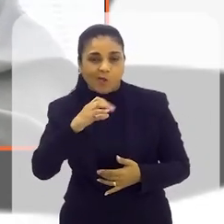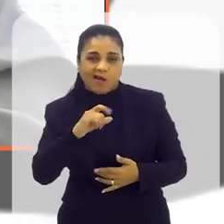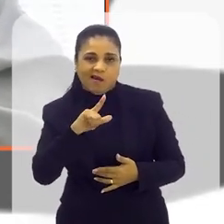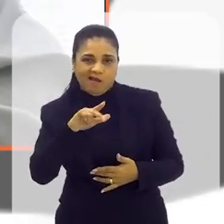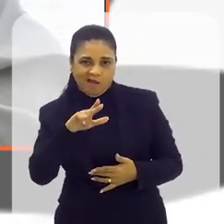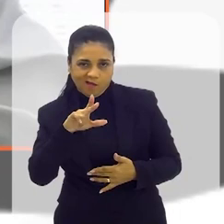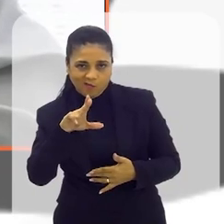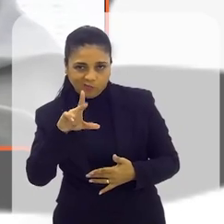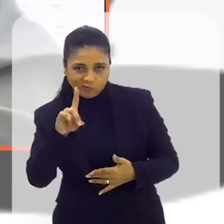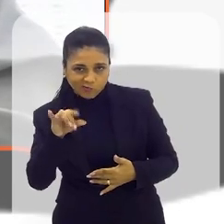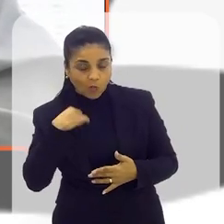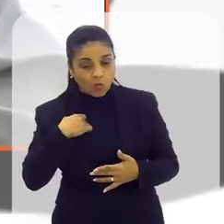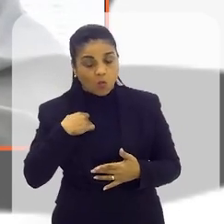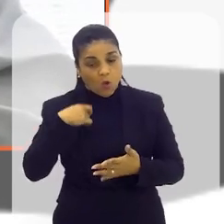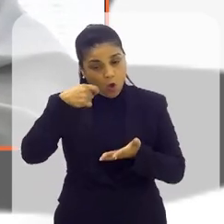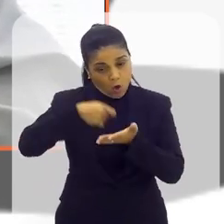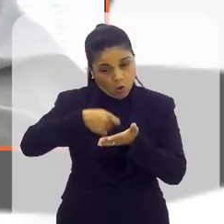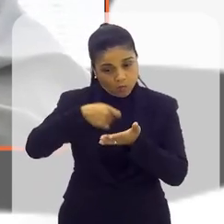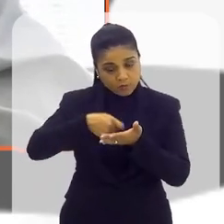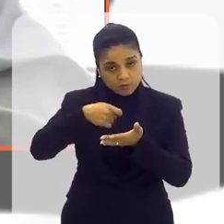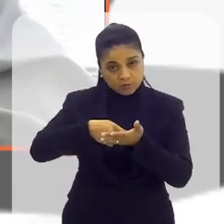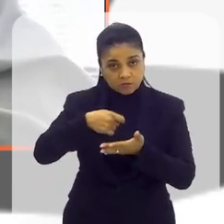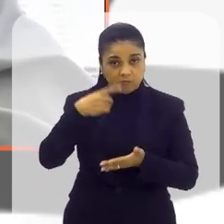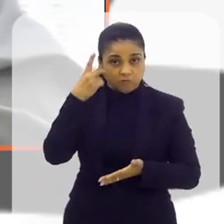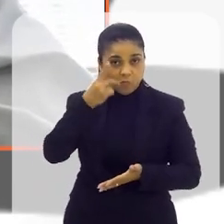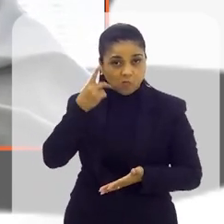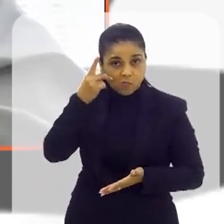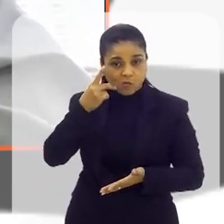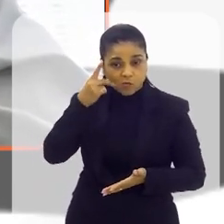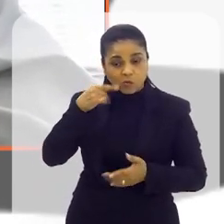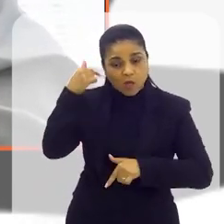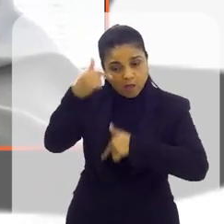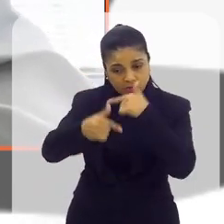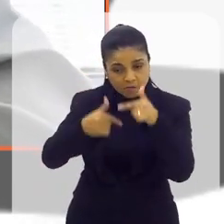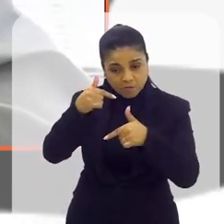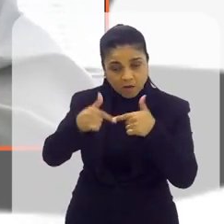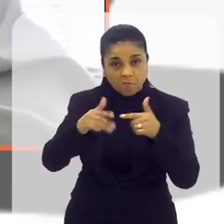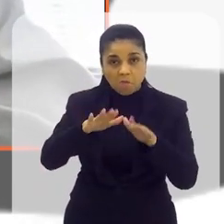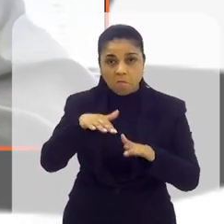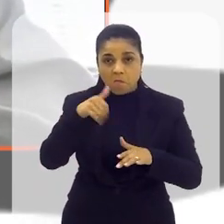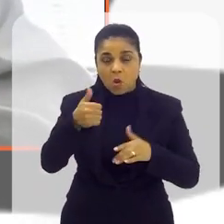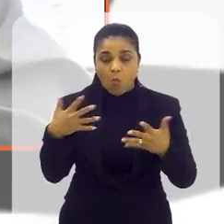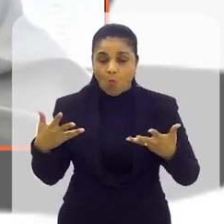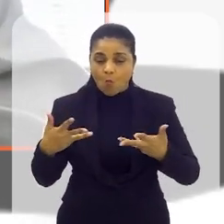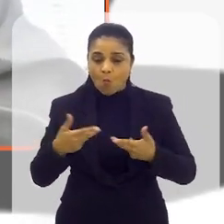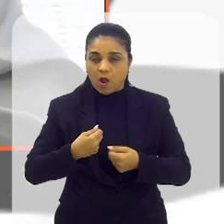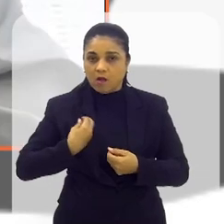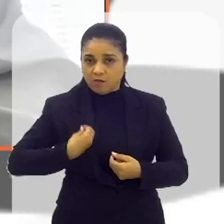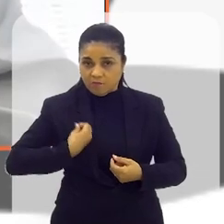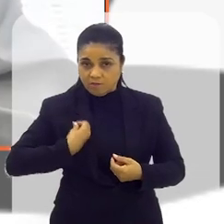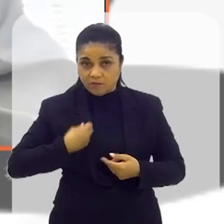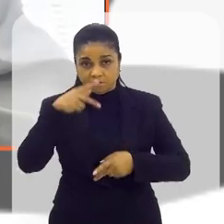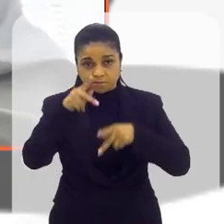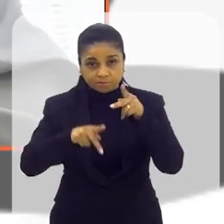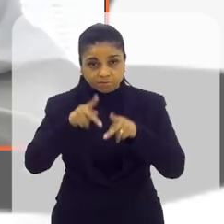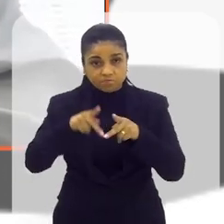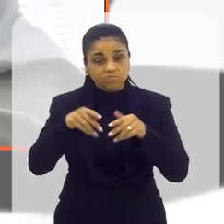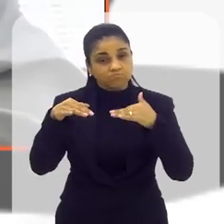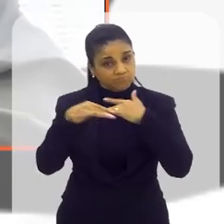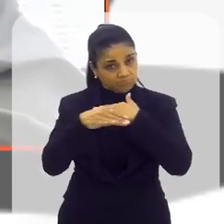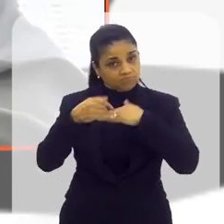Cláudio, que o dever do político é trabalhar para melhorar a qualidade de vida da sua